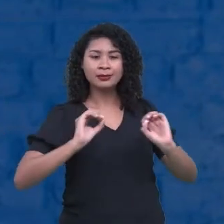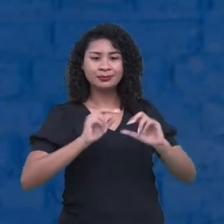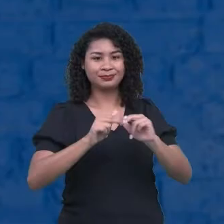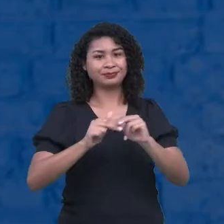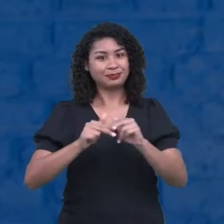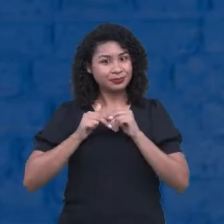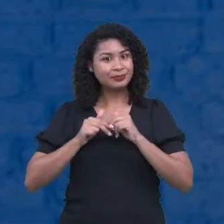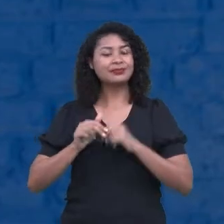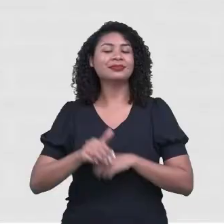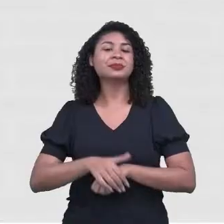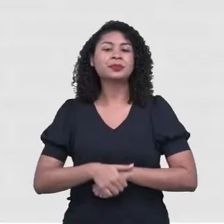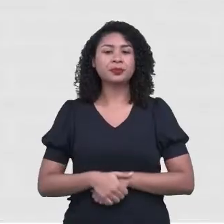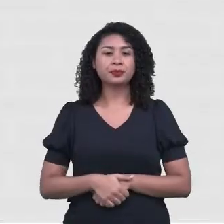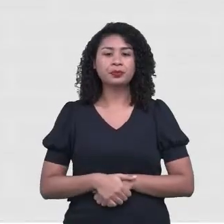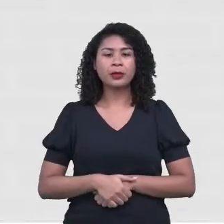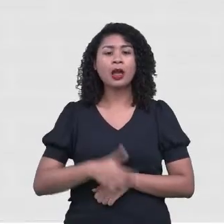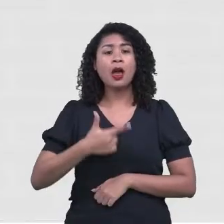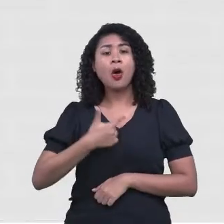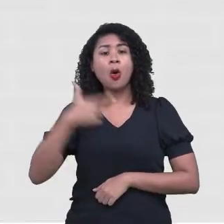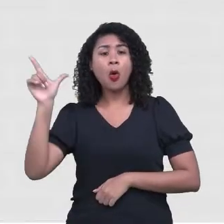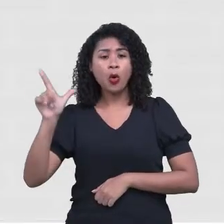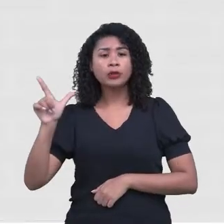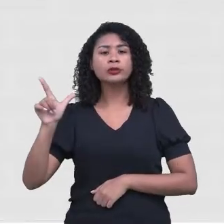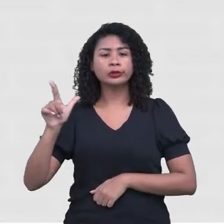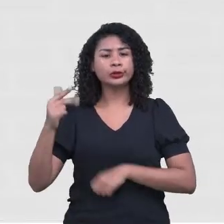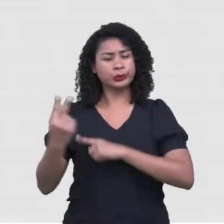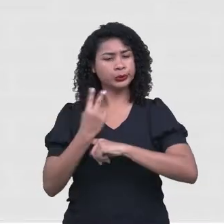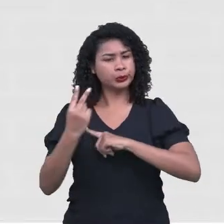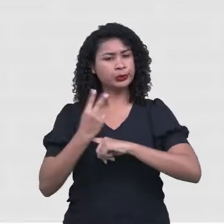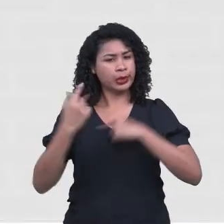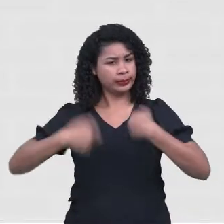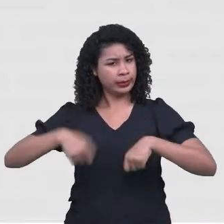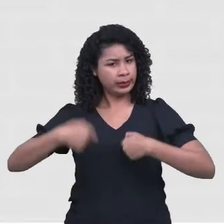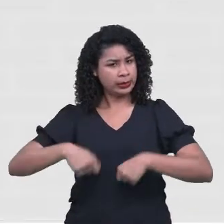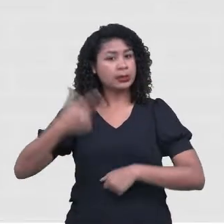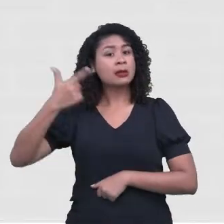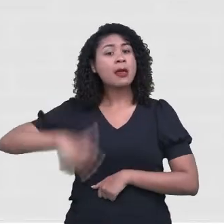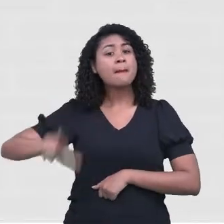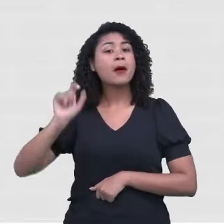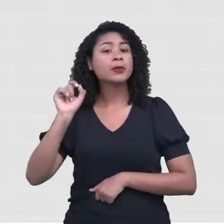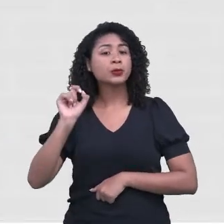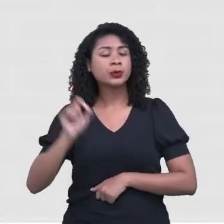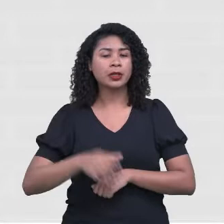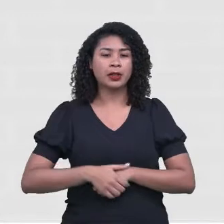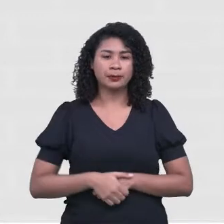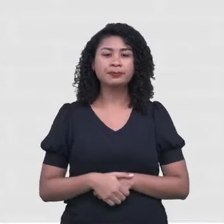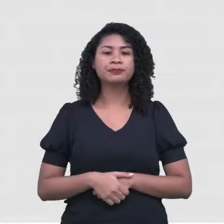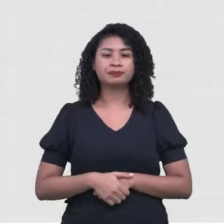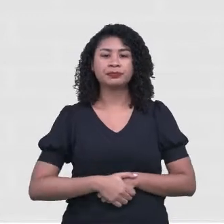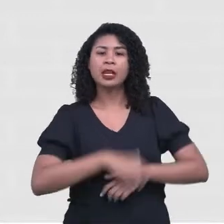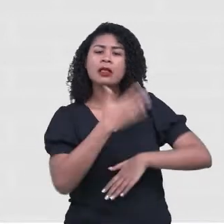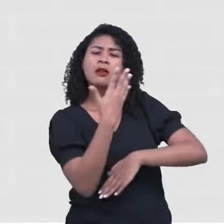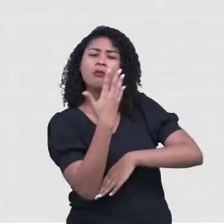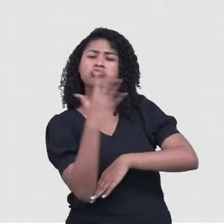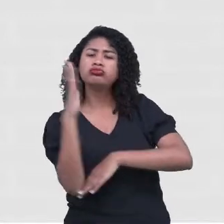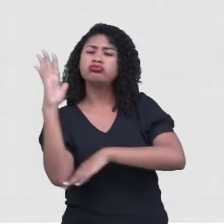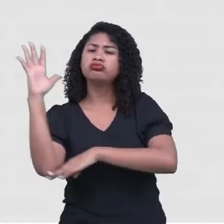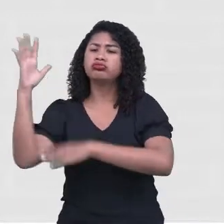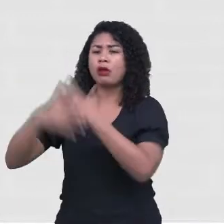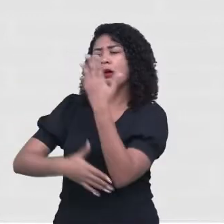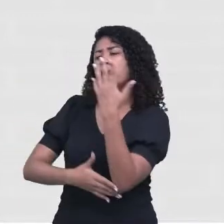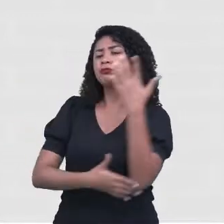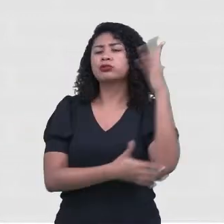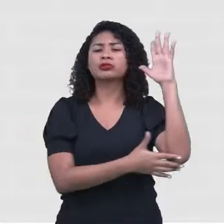os outros cuidados que nós podemos ter? Vamos ver? Então, mantenha-se em contato com a natureza. Olha aí,